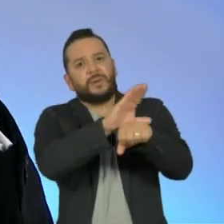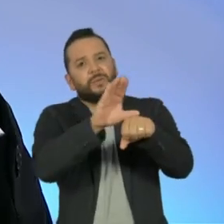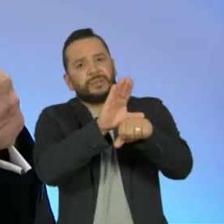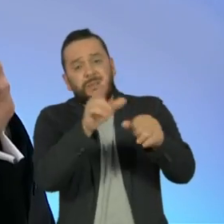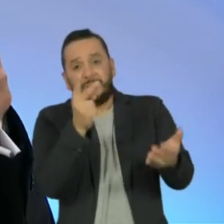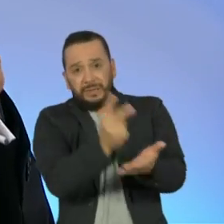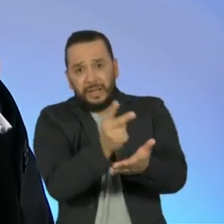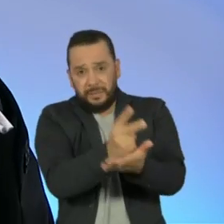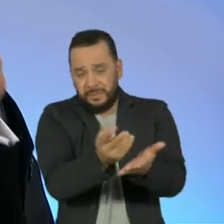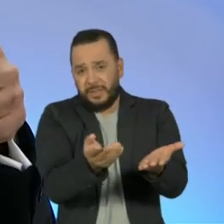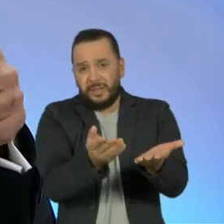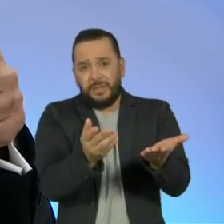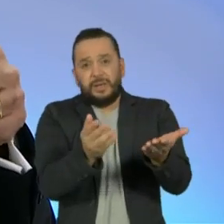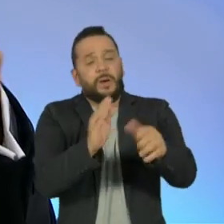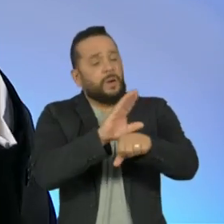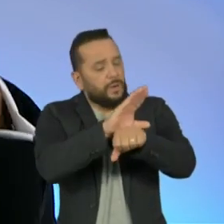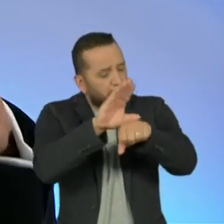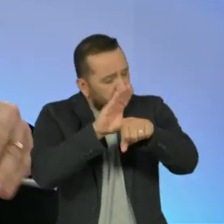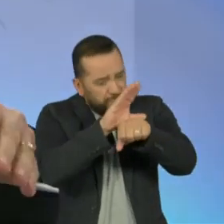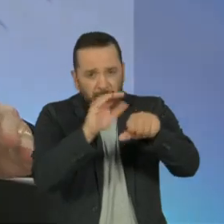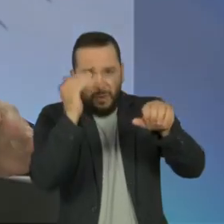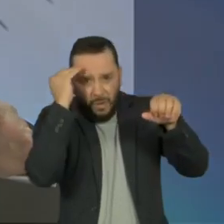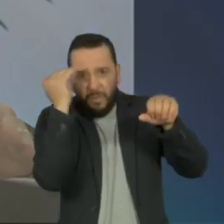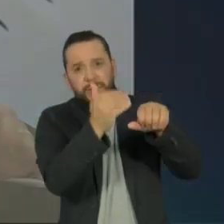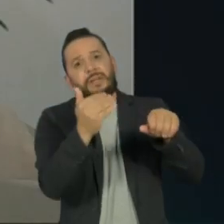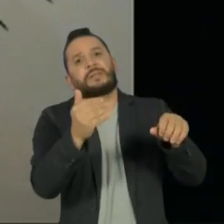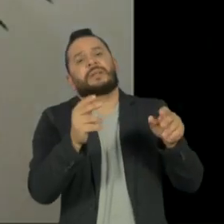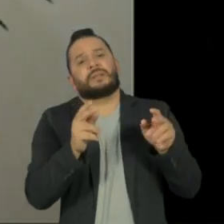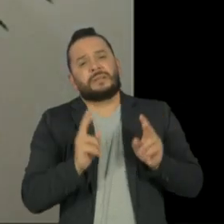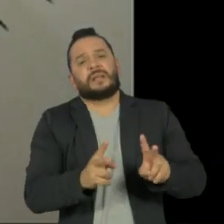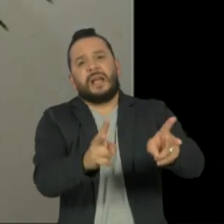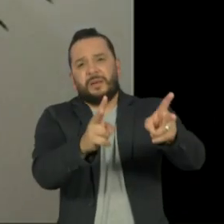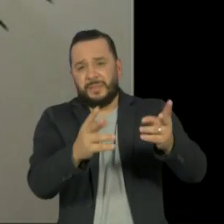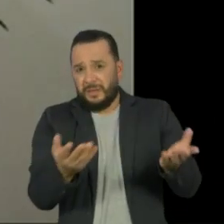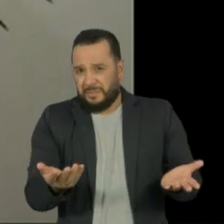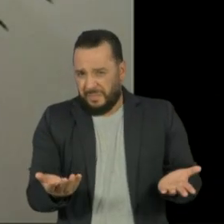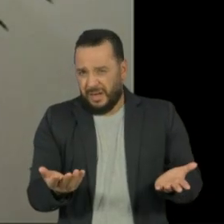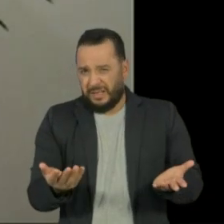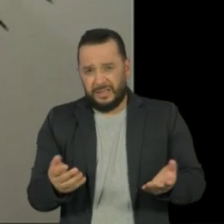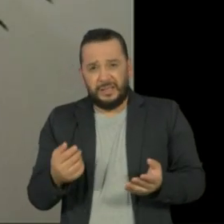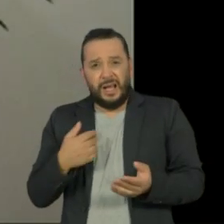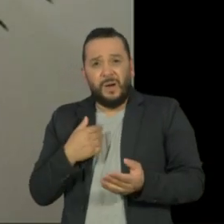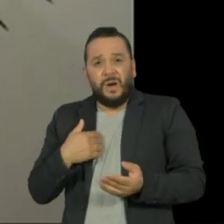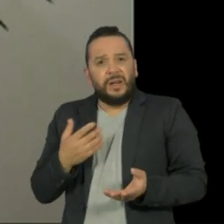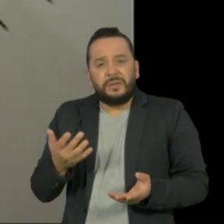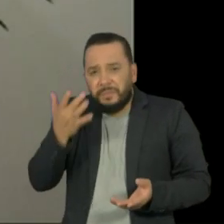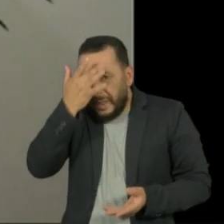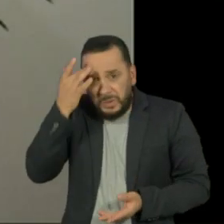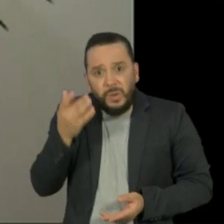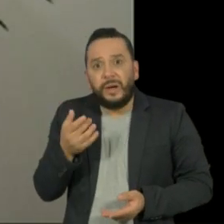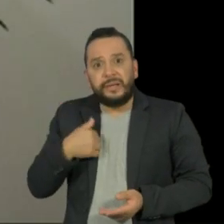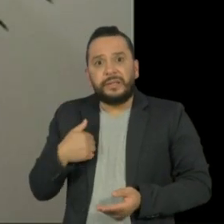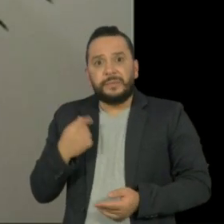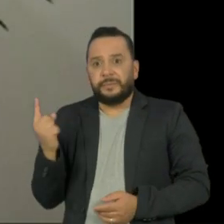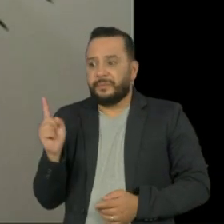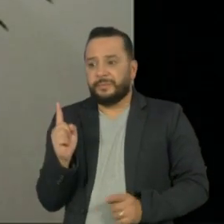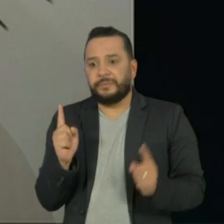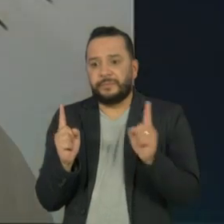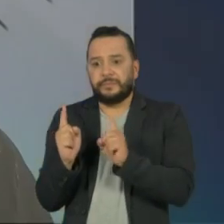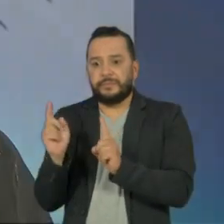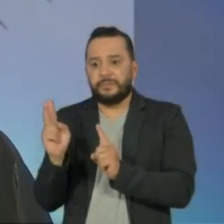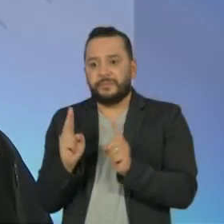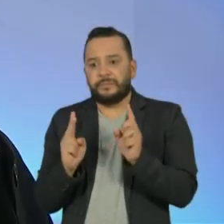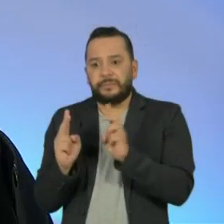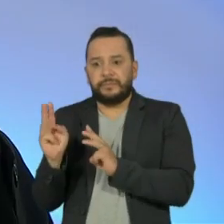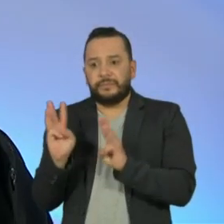não veria razão para esse tipo de manifestação que reúne meia dúzia de gatos pingados. Porque, veja,